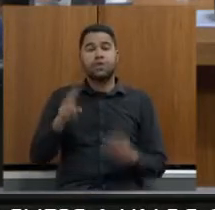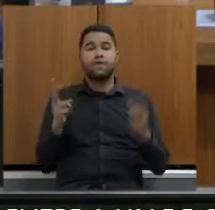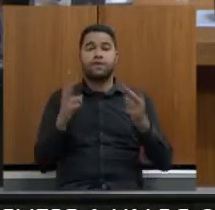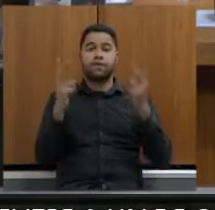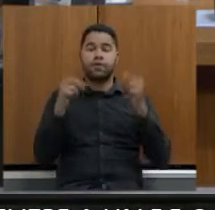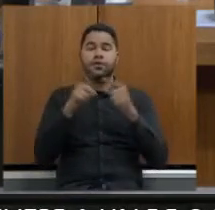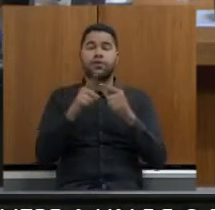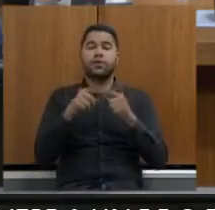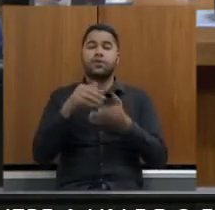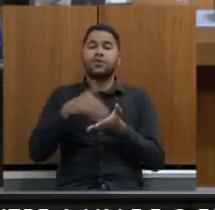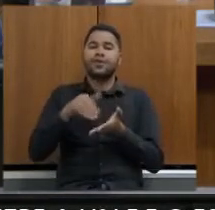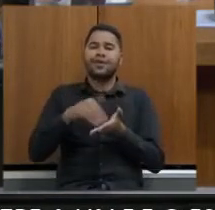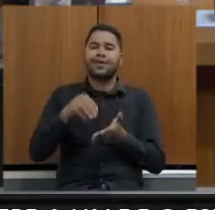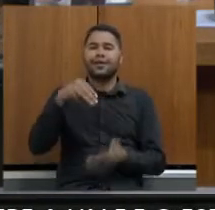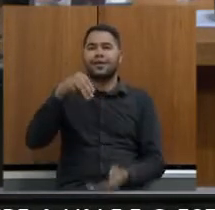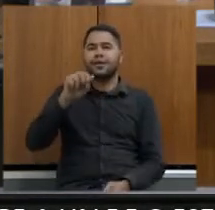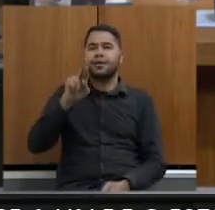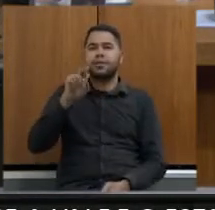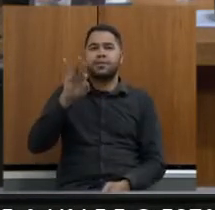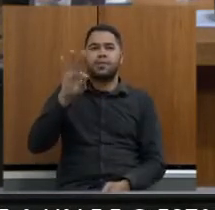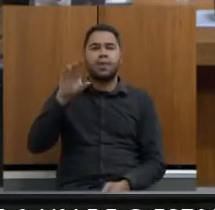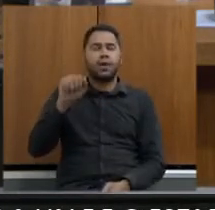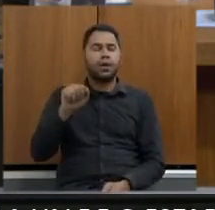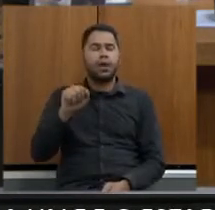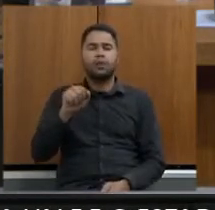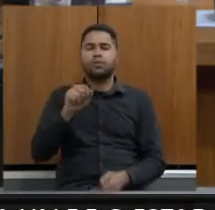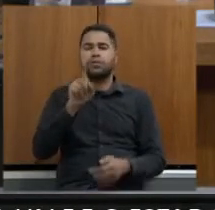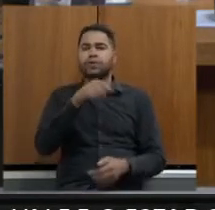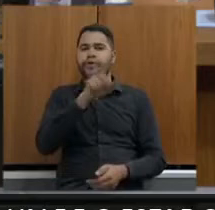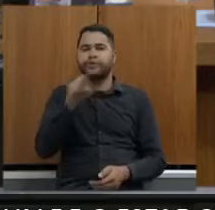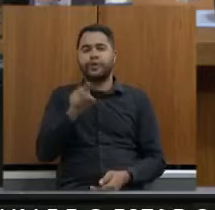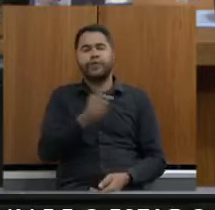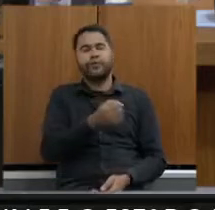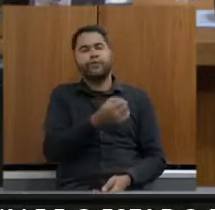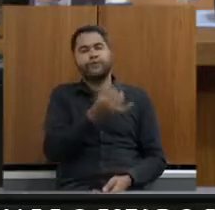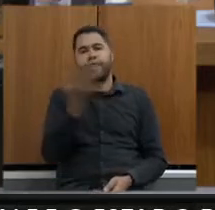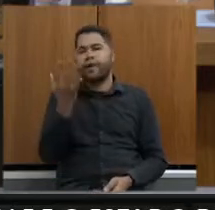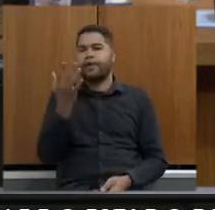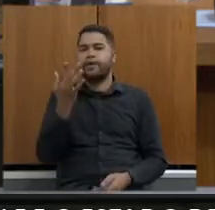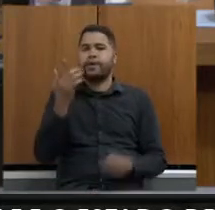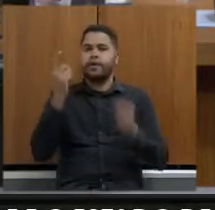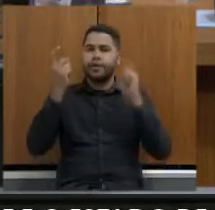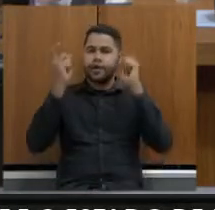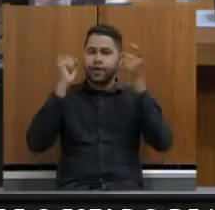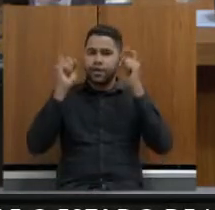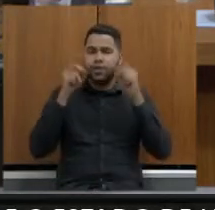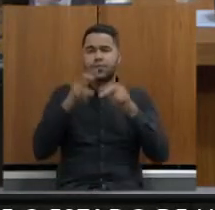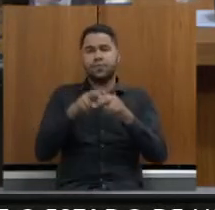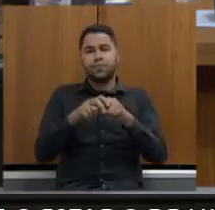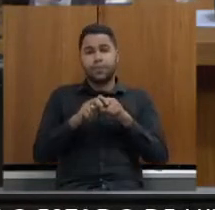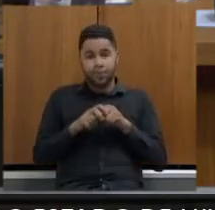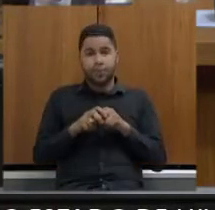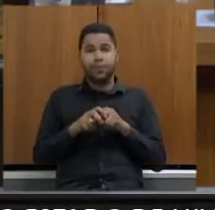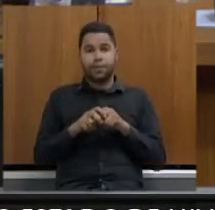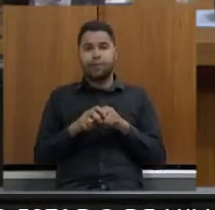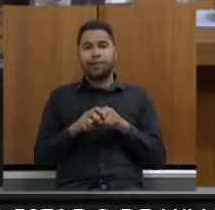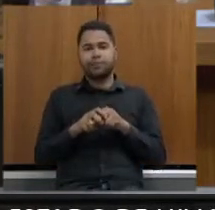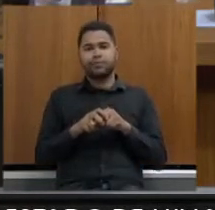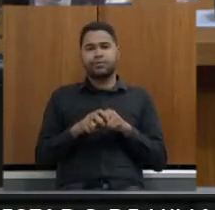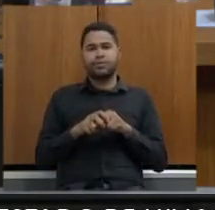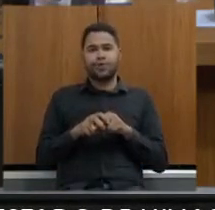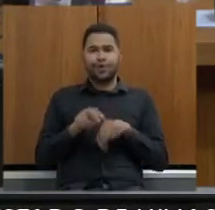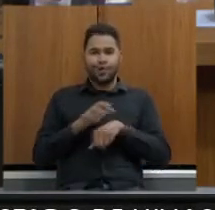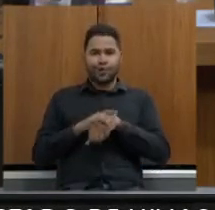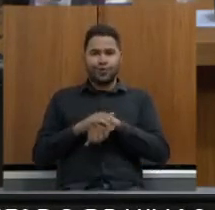Marcato ele cancelou inúmeras inúmeras reuniões em decorrência de um ele esteve